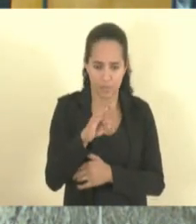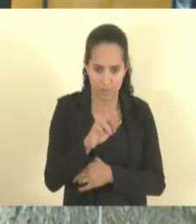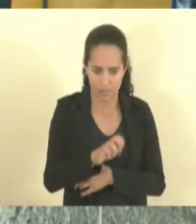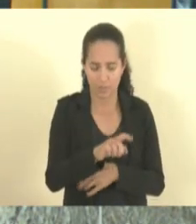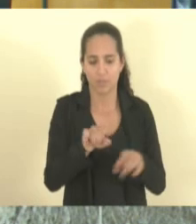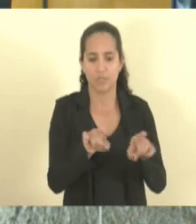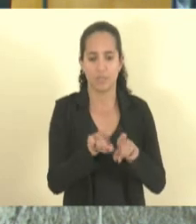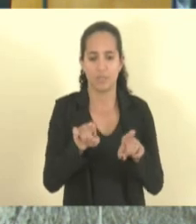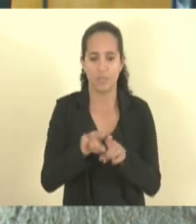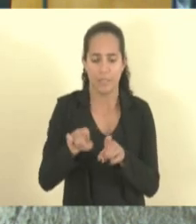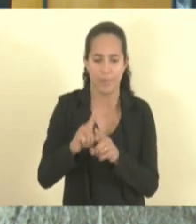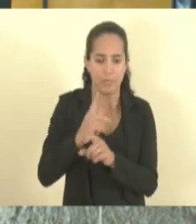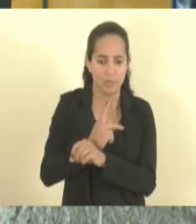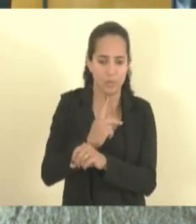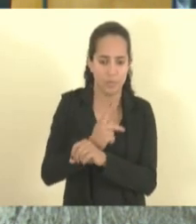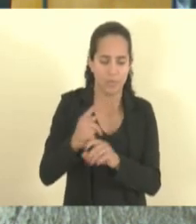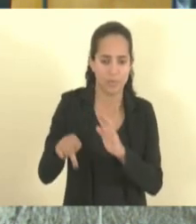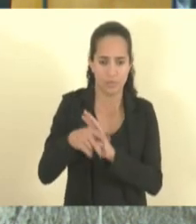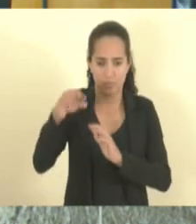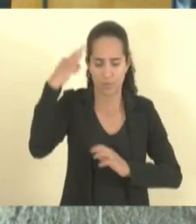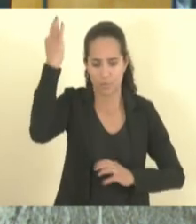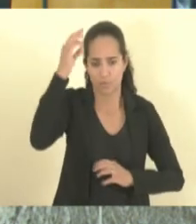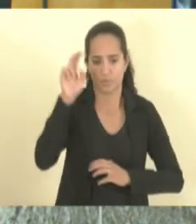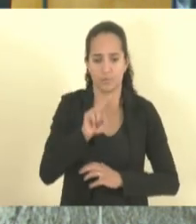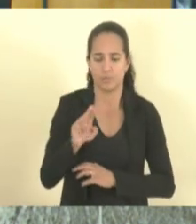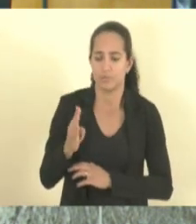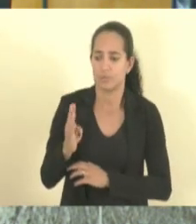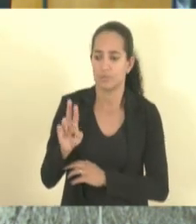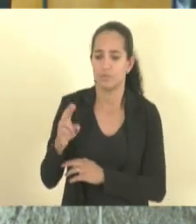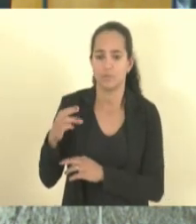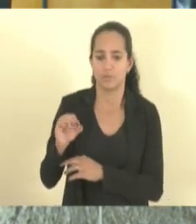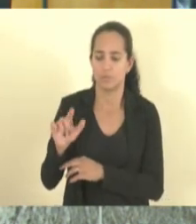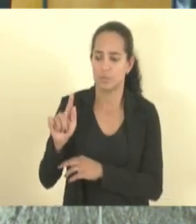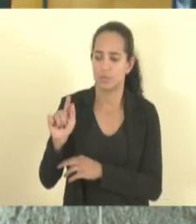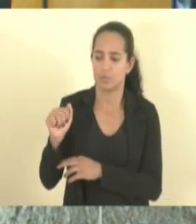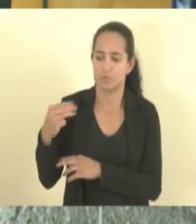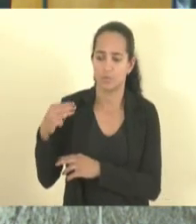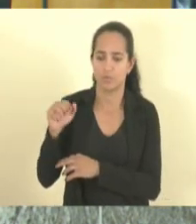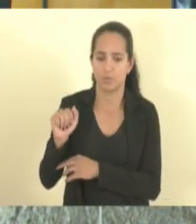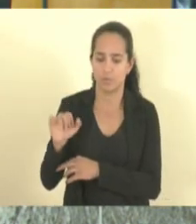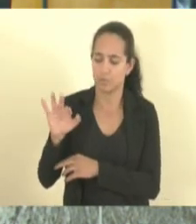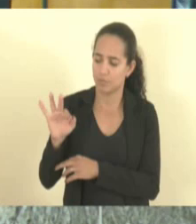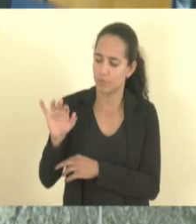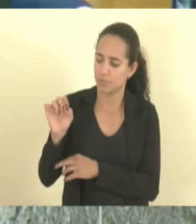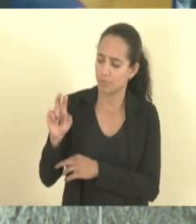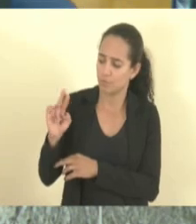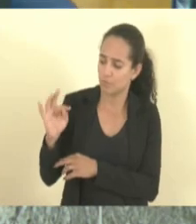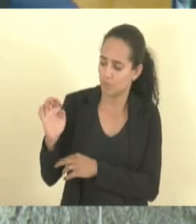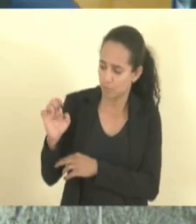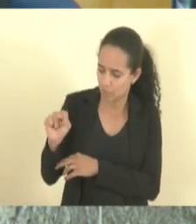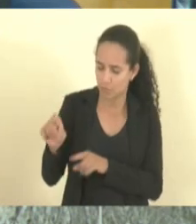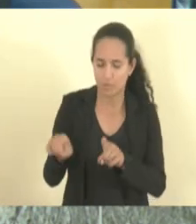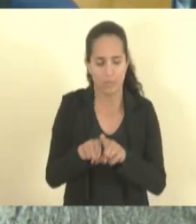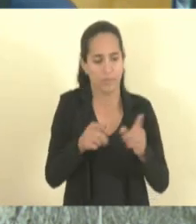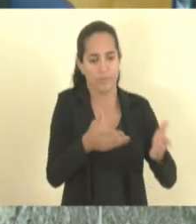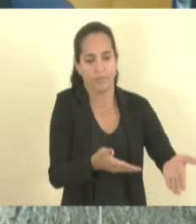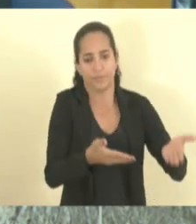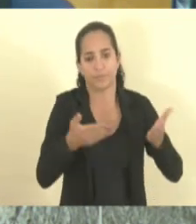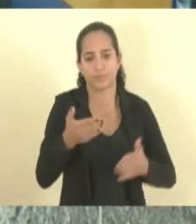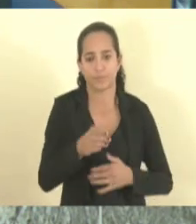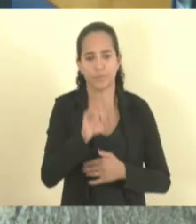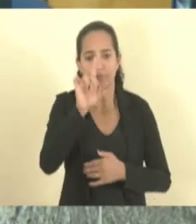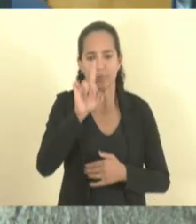Executivo da Superintendência do Estado do Espírito Santo, ilustríssimo senhor Bruno Gama Fortes. Convido também o